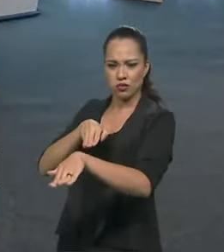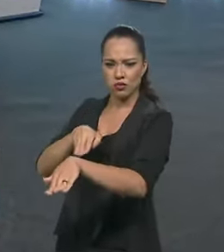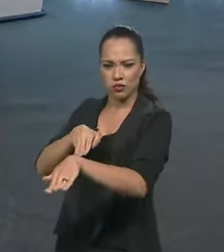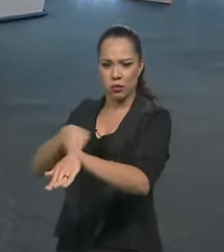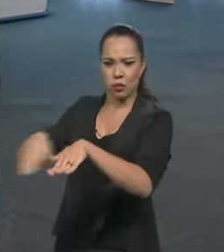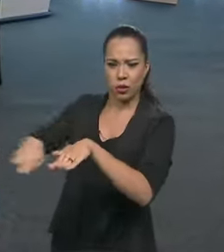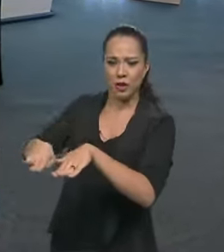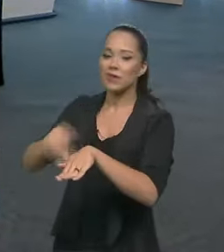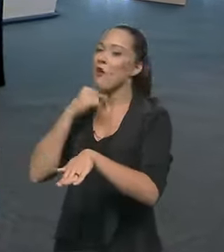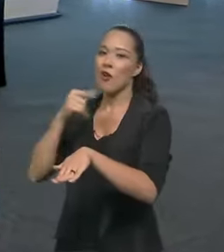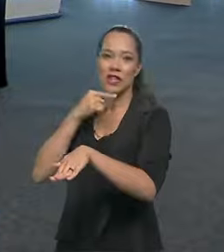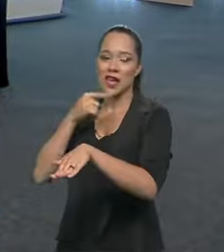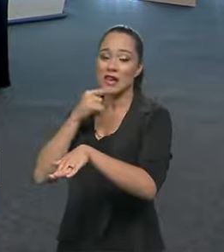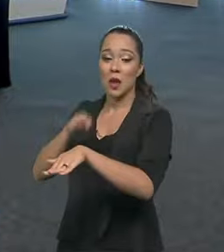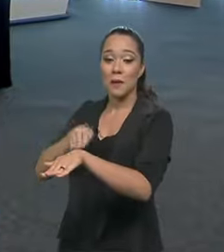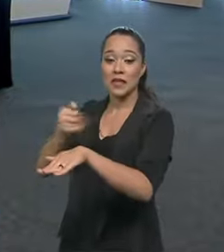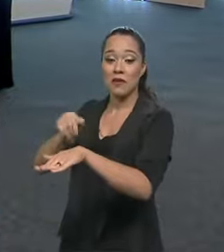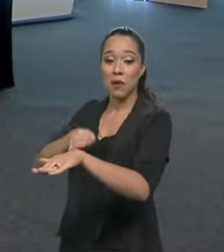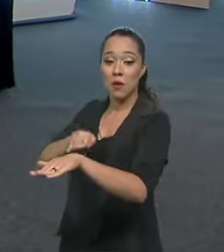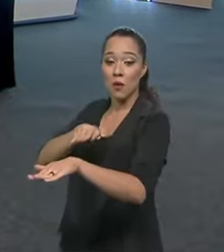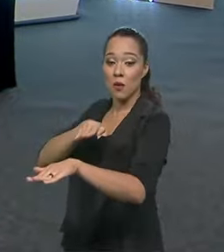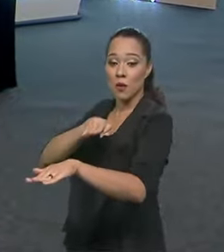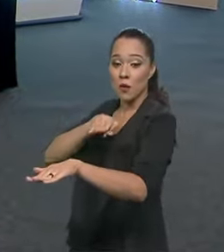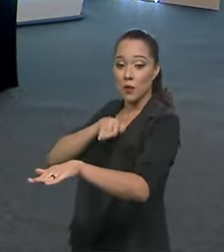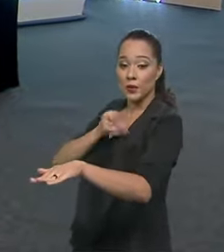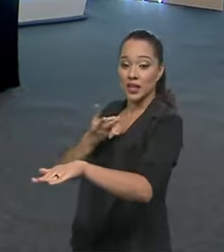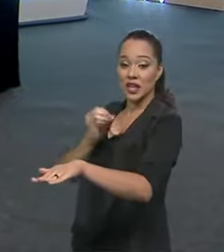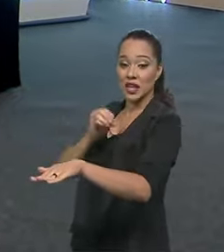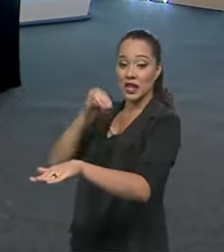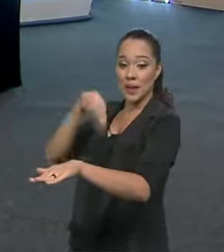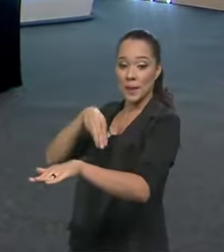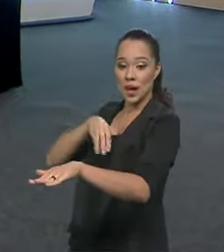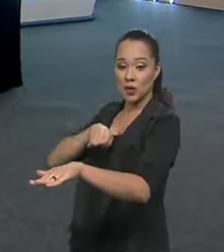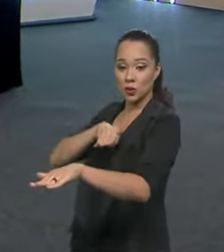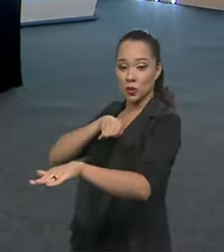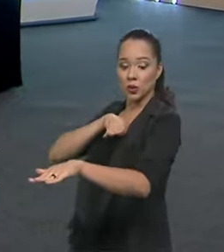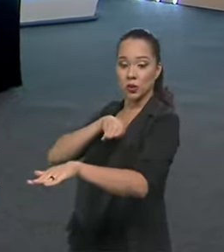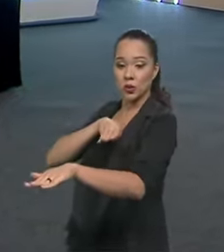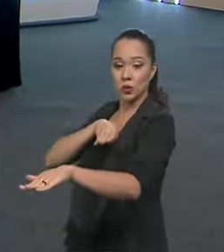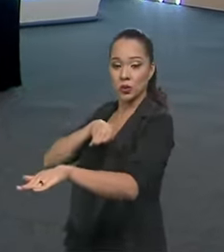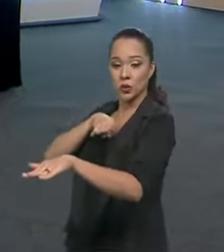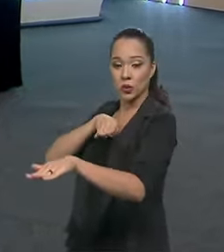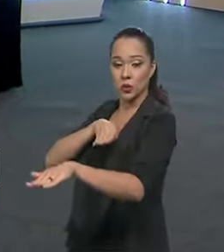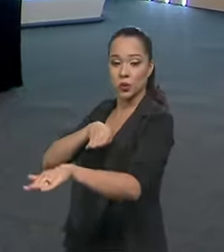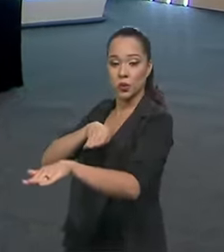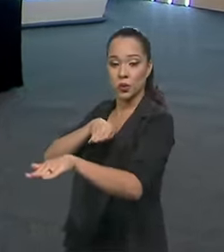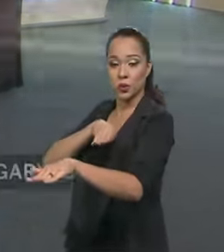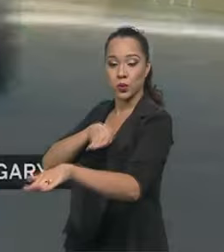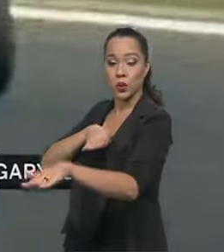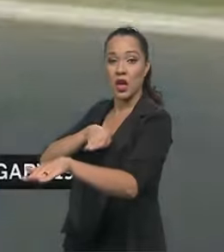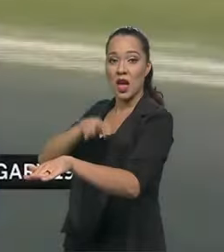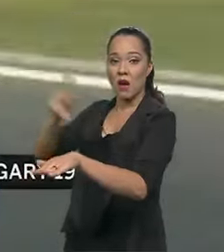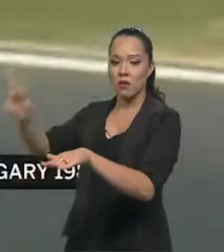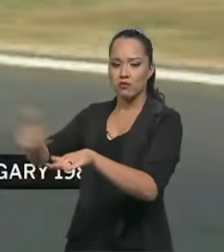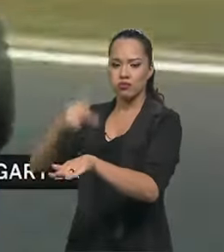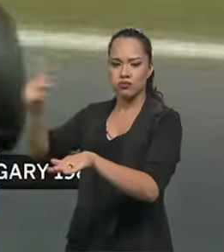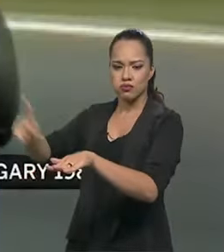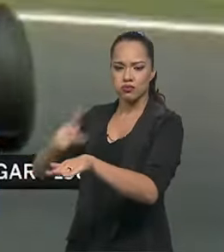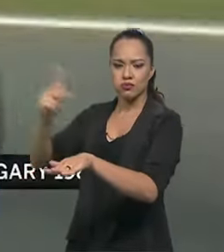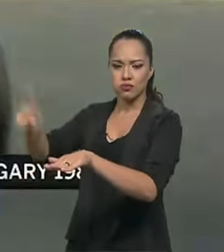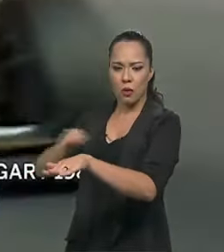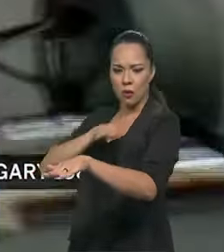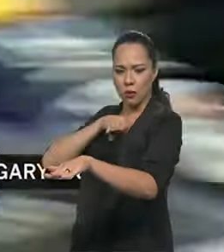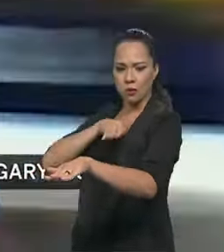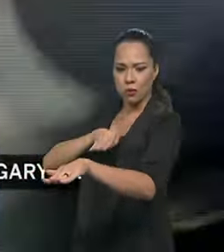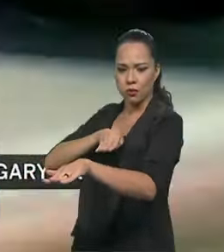sai fora, você não passa. Então, você tem que ter esse vácuo atrás do carro de corrida que cria uma ausência de ar que você tem que